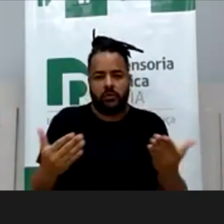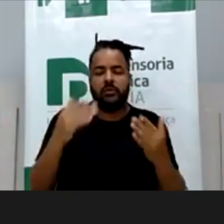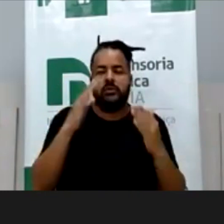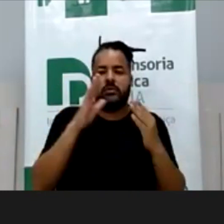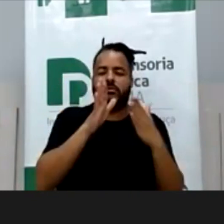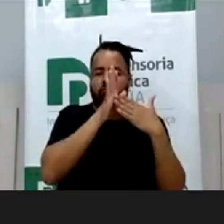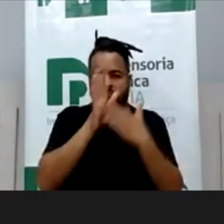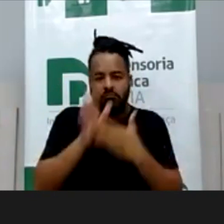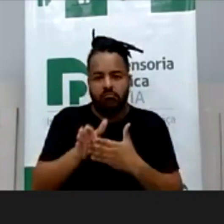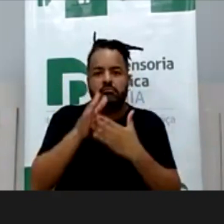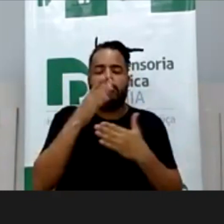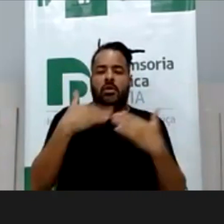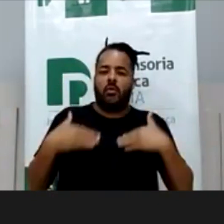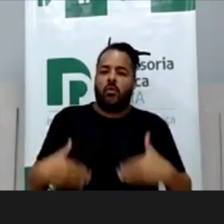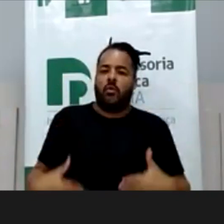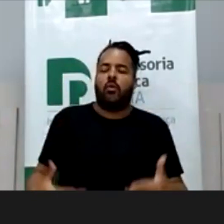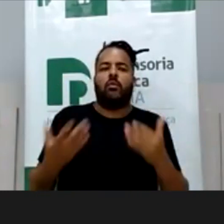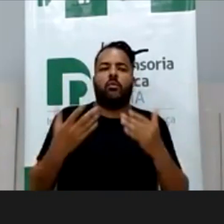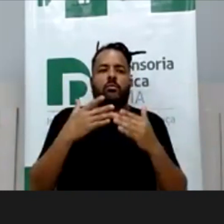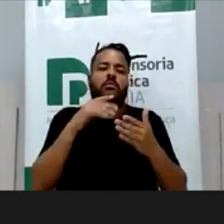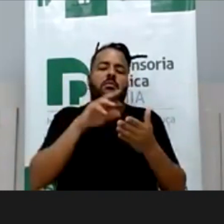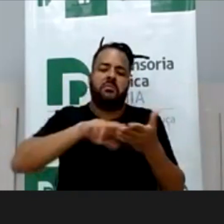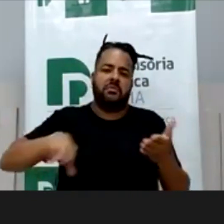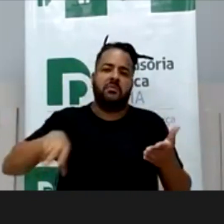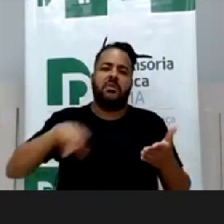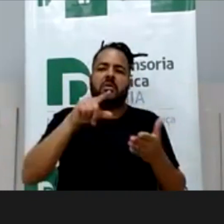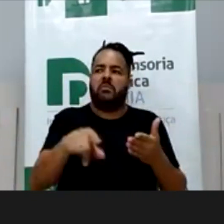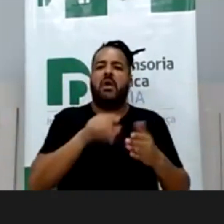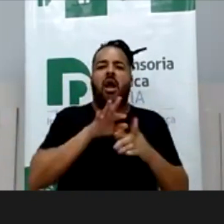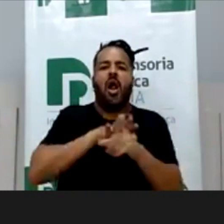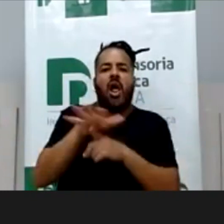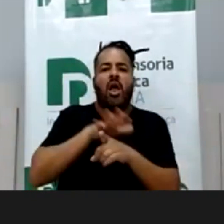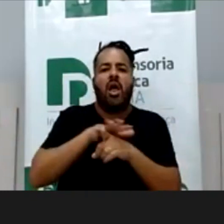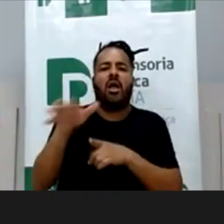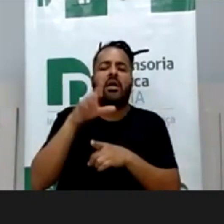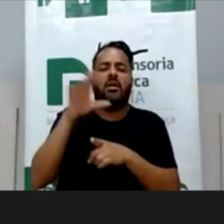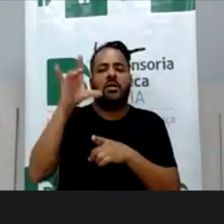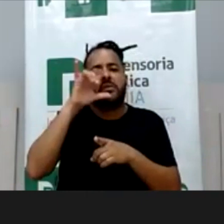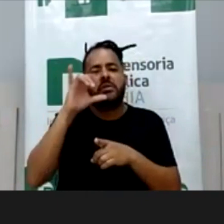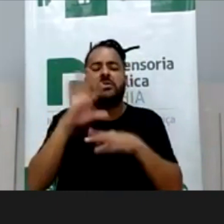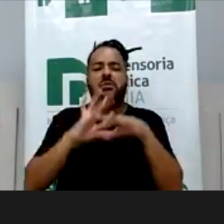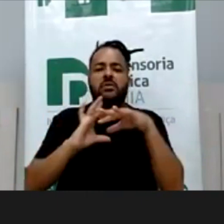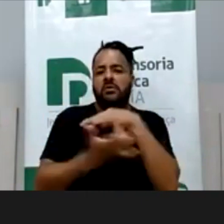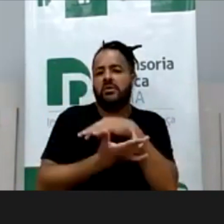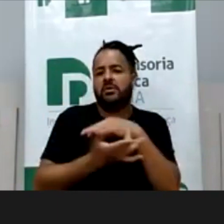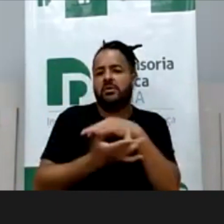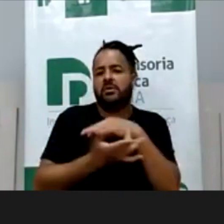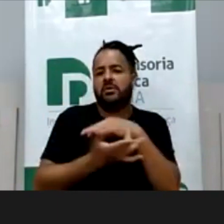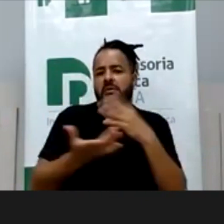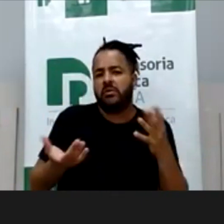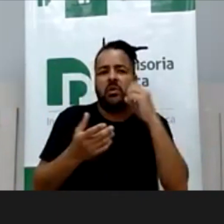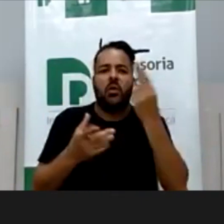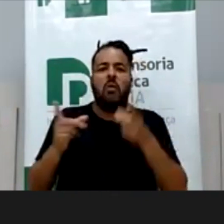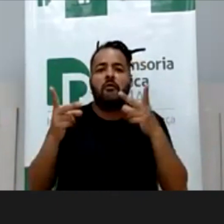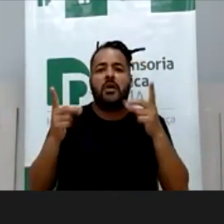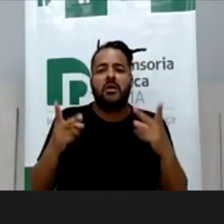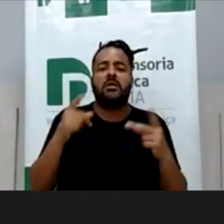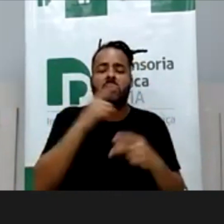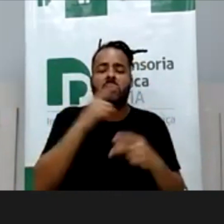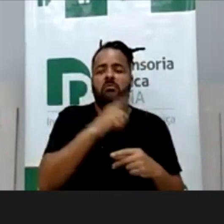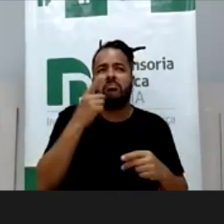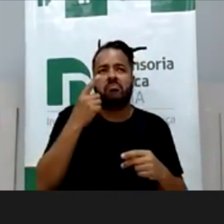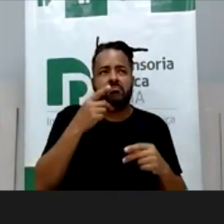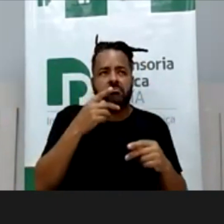para o corpo, etc, para angariar seguidores, para dar engajamento ou até para vender essas pessoas. Me chegou um caso